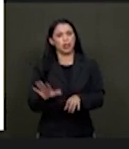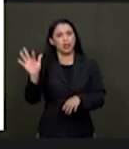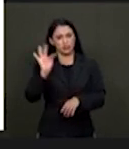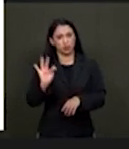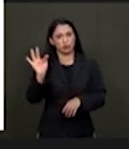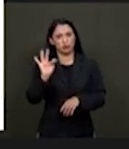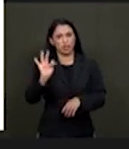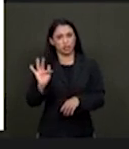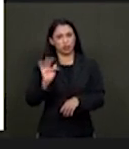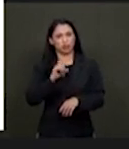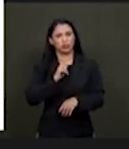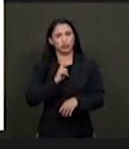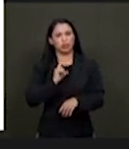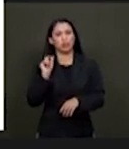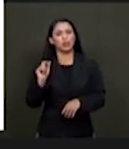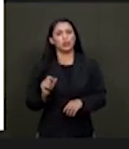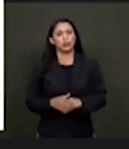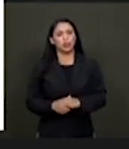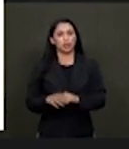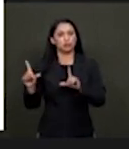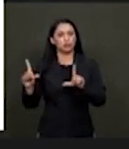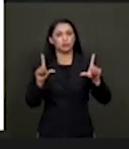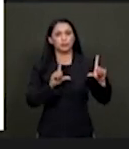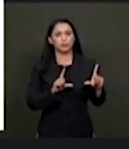Por favor, para frente, slide.